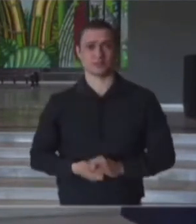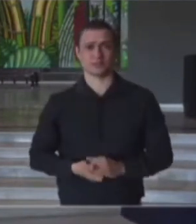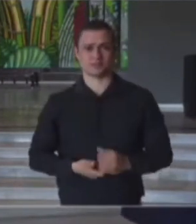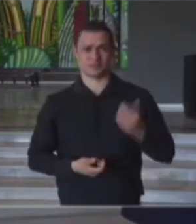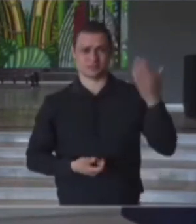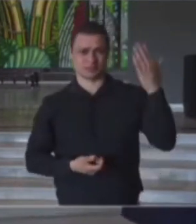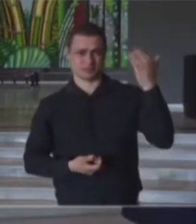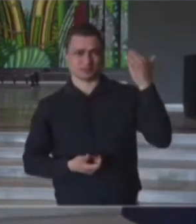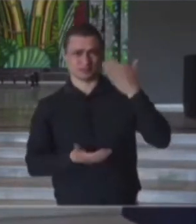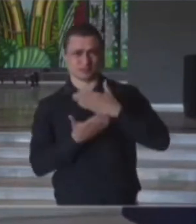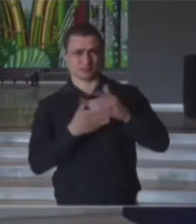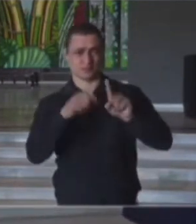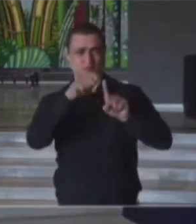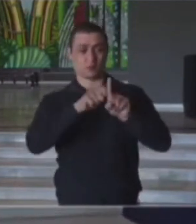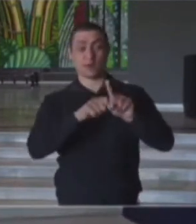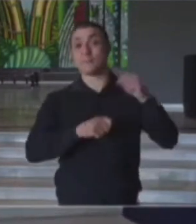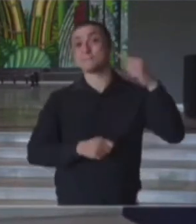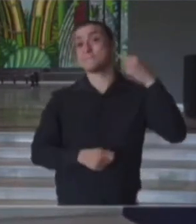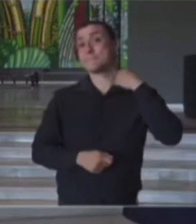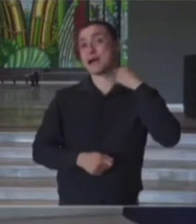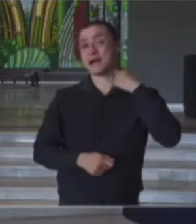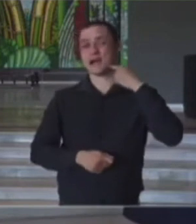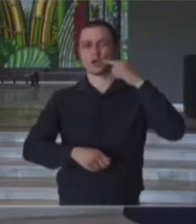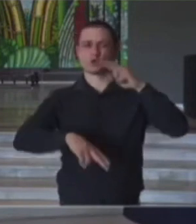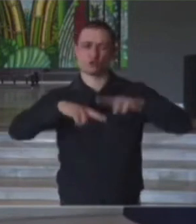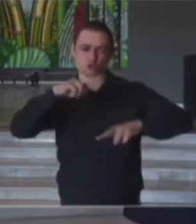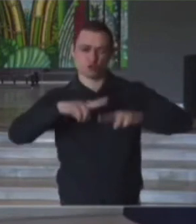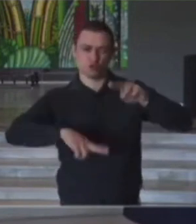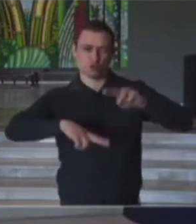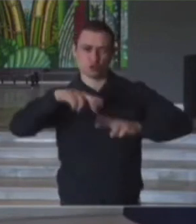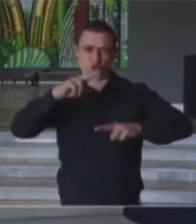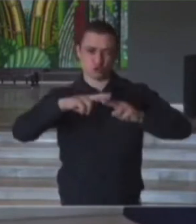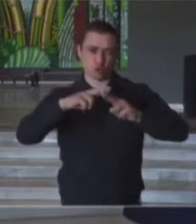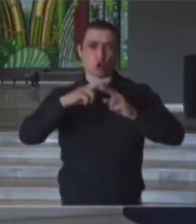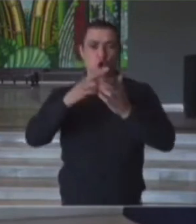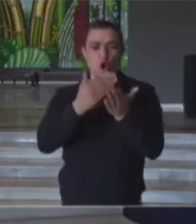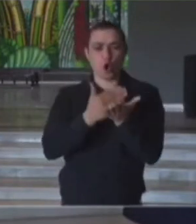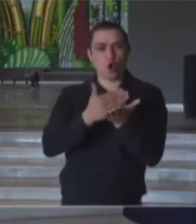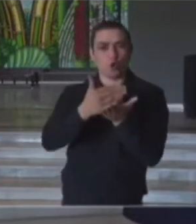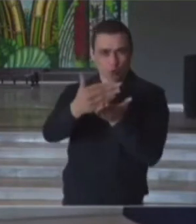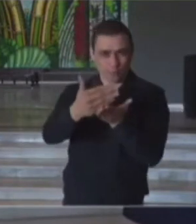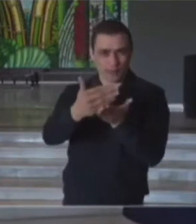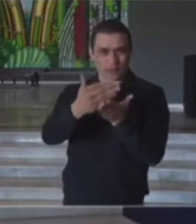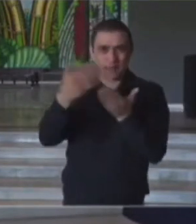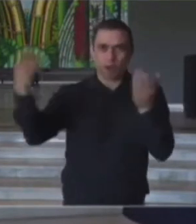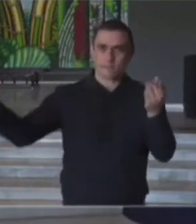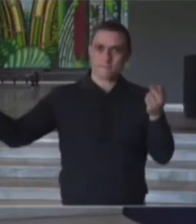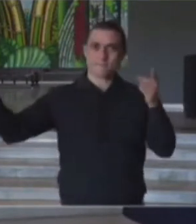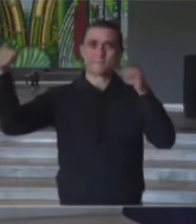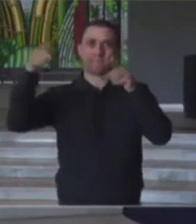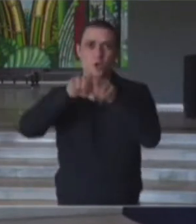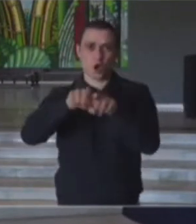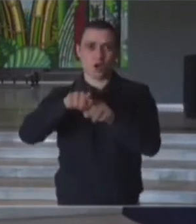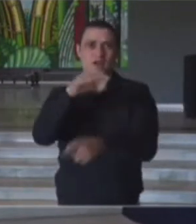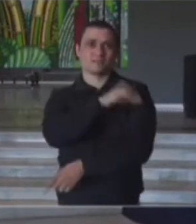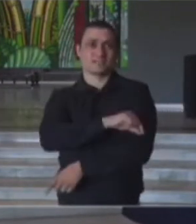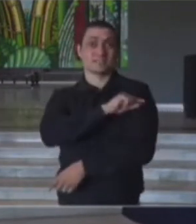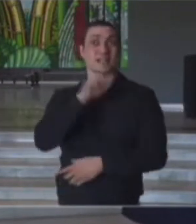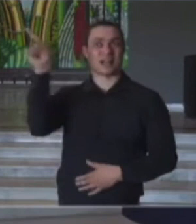início, desde maio, junho, quando nós iniciamos todo esse processo da vacina,